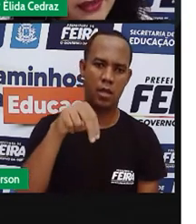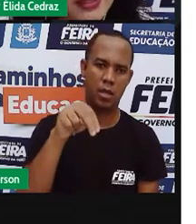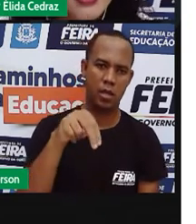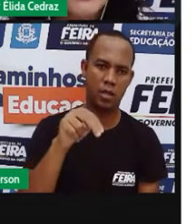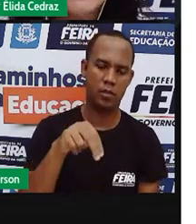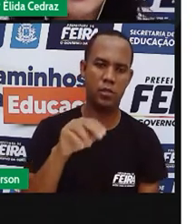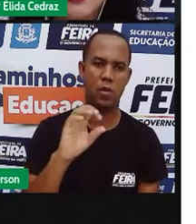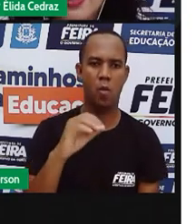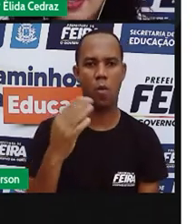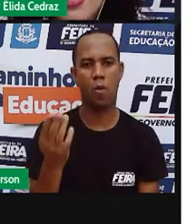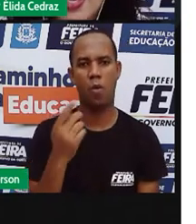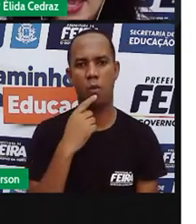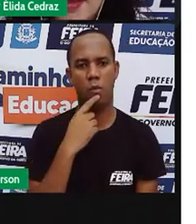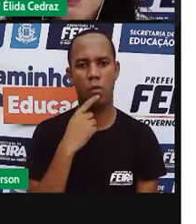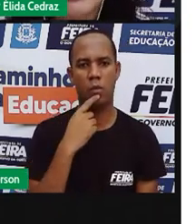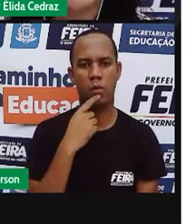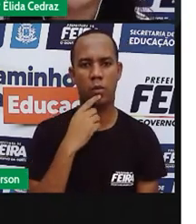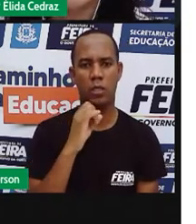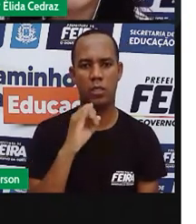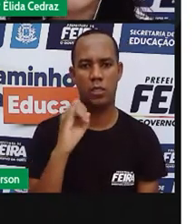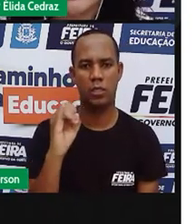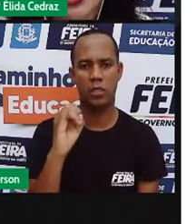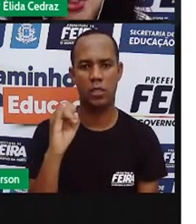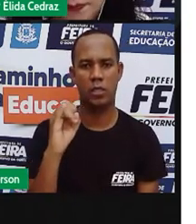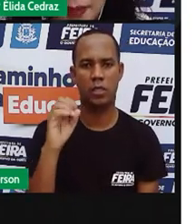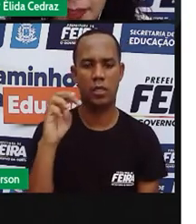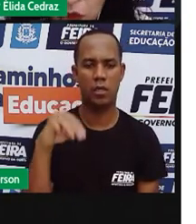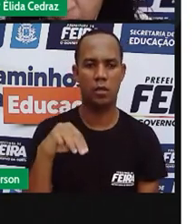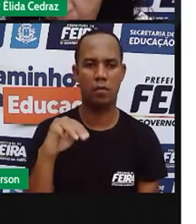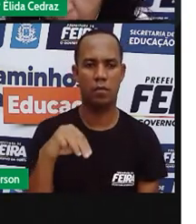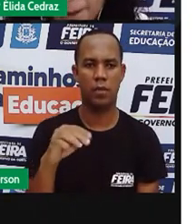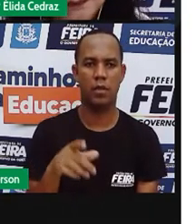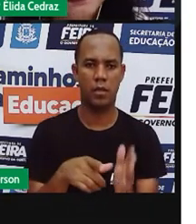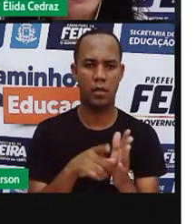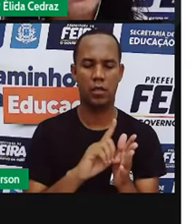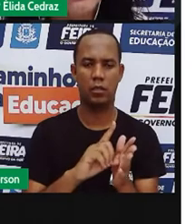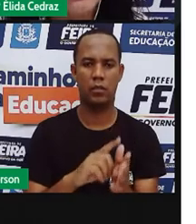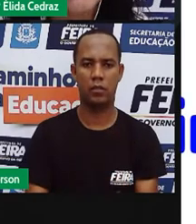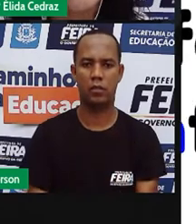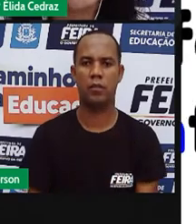letra e I, N, antes de P e de B.